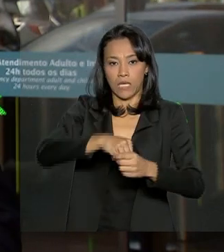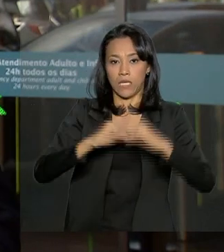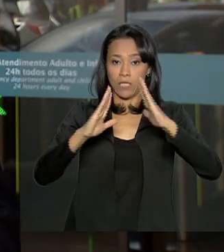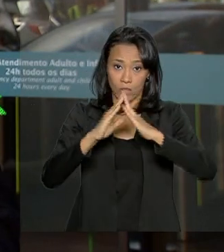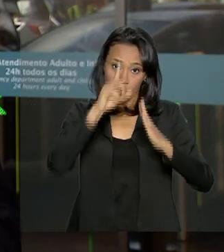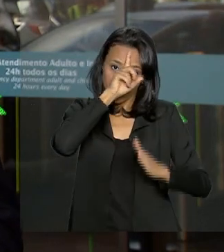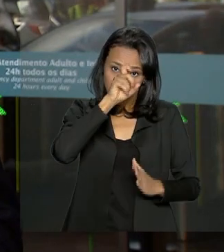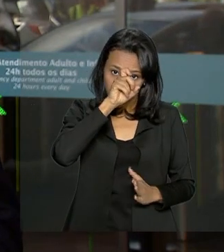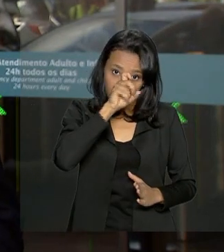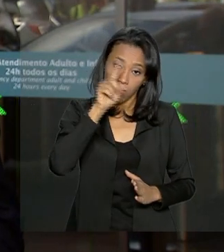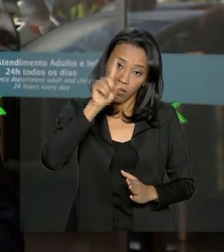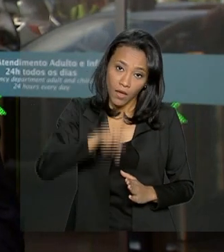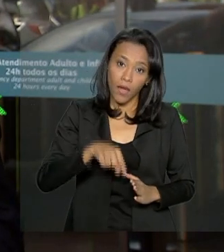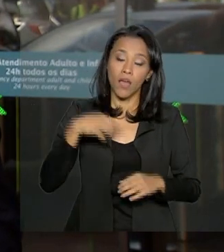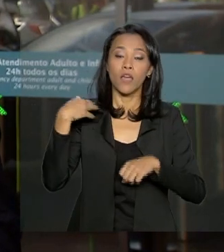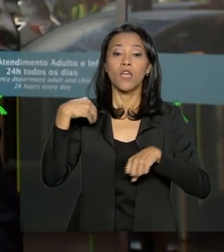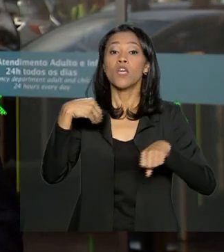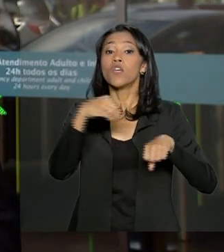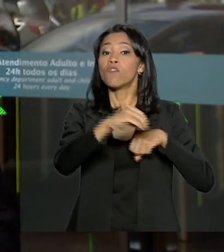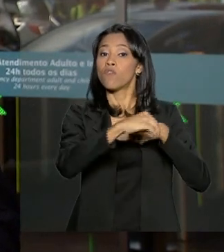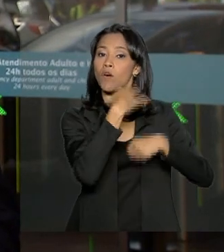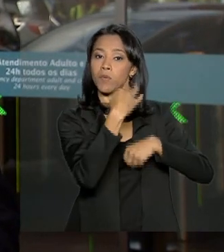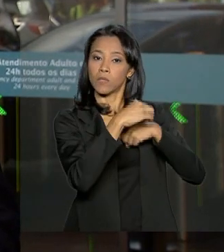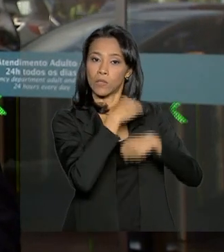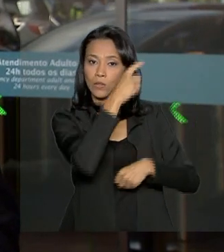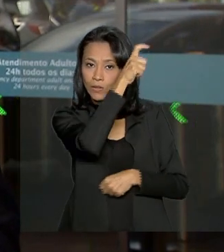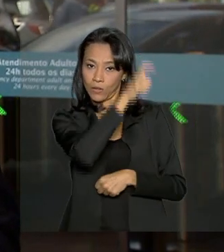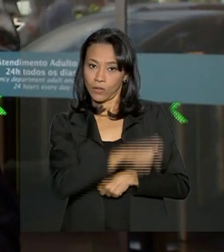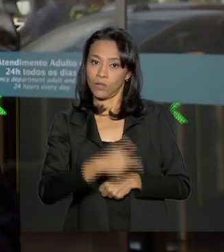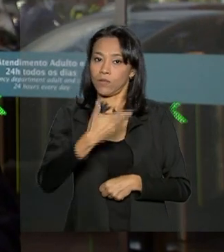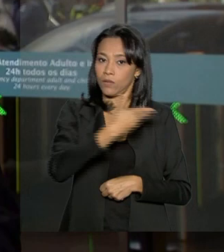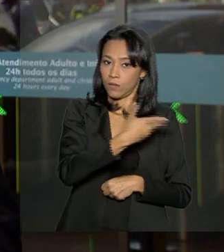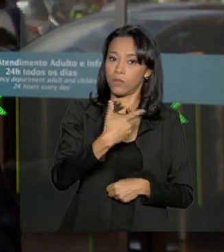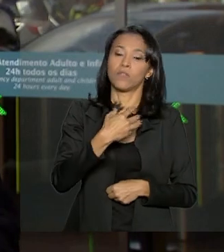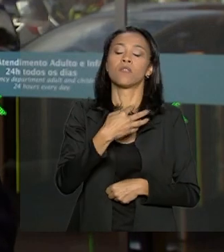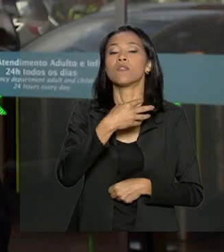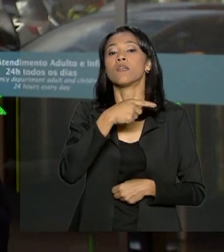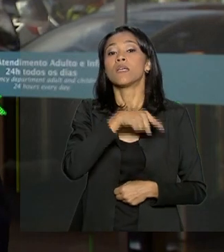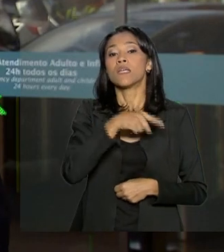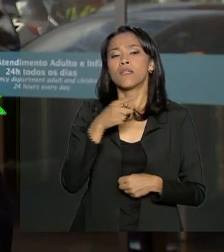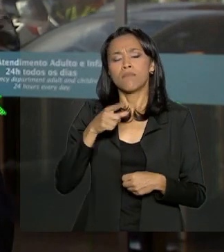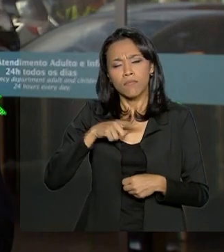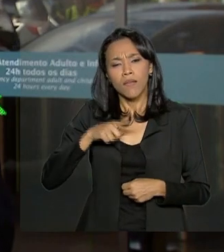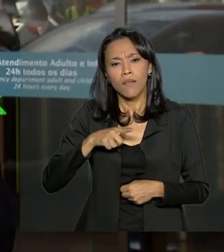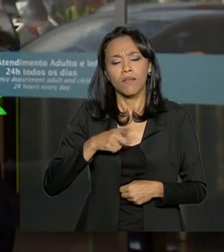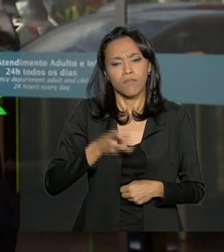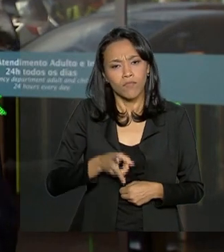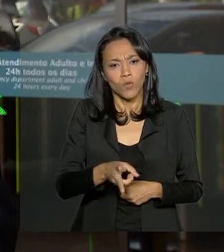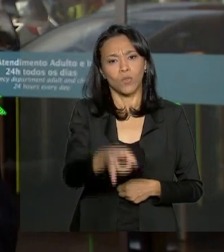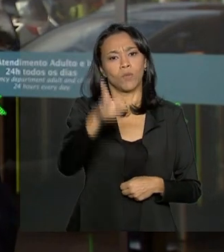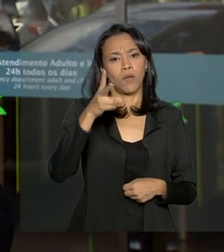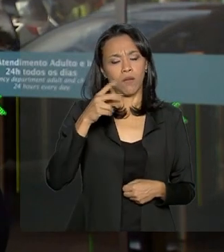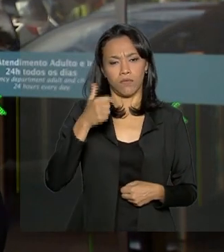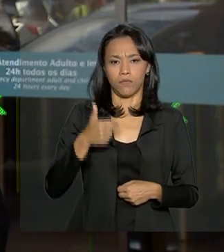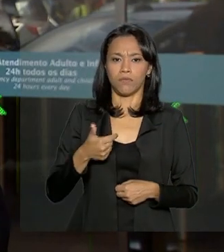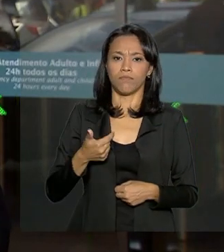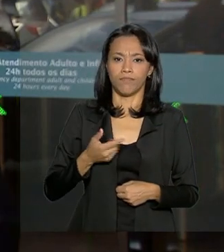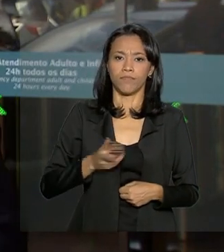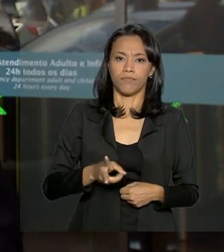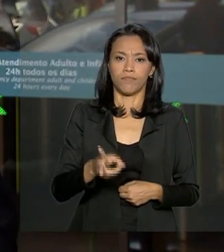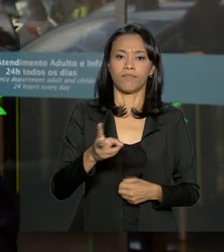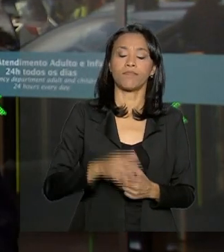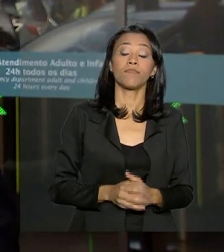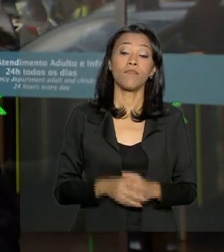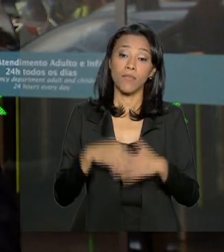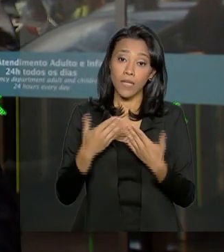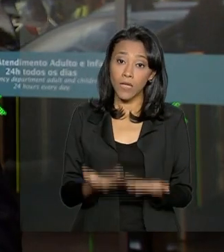informações da assessoria de imprensa da presidência da República tem se tornado cada vez mais intensas e também mais frequentes.